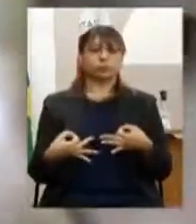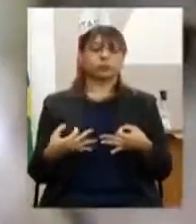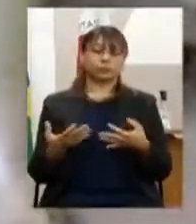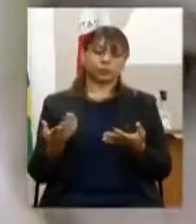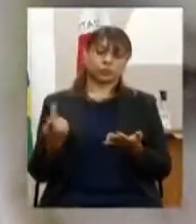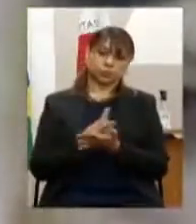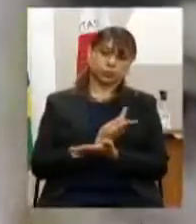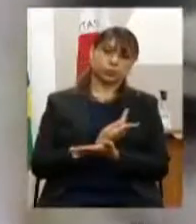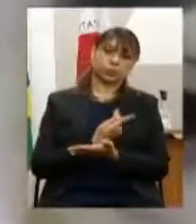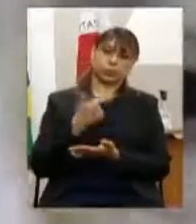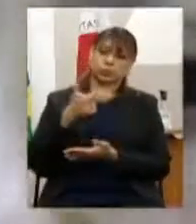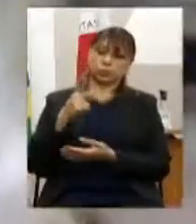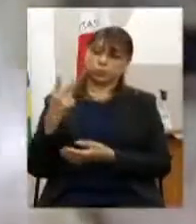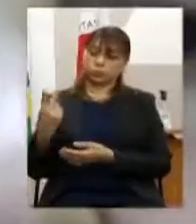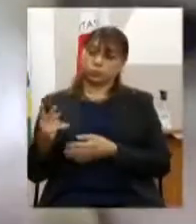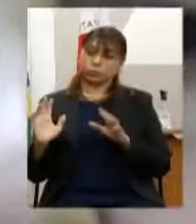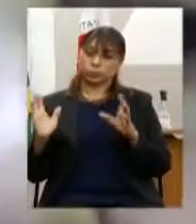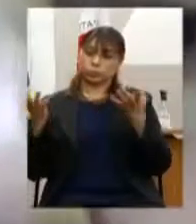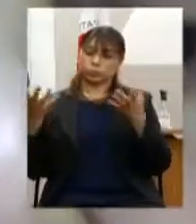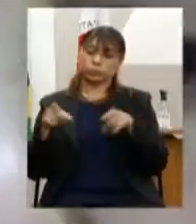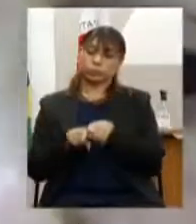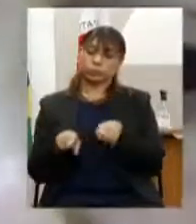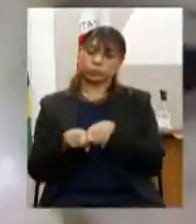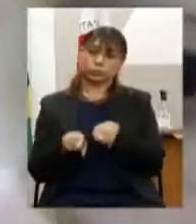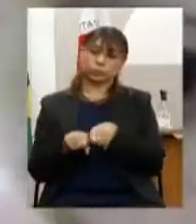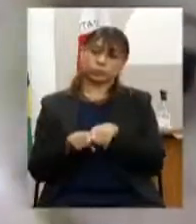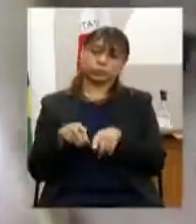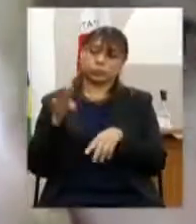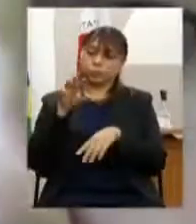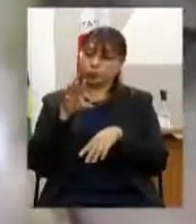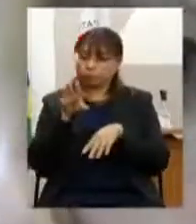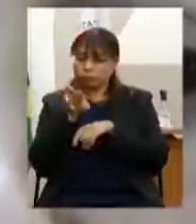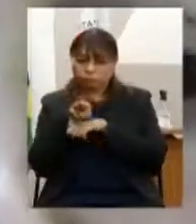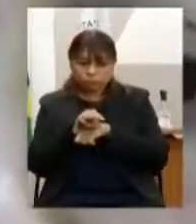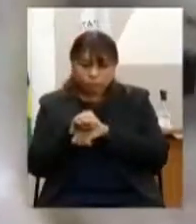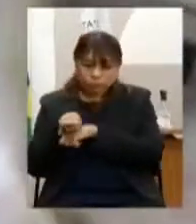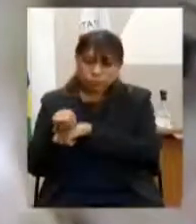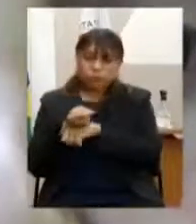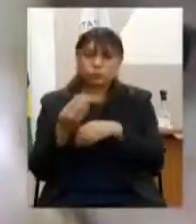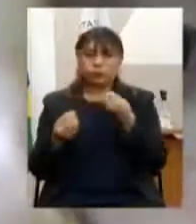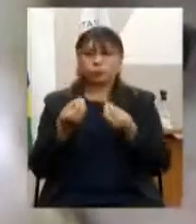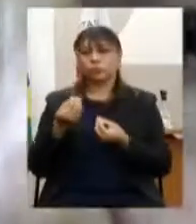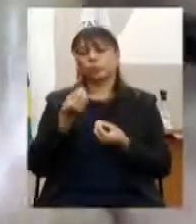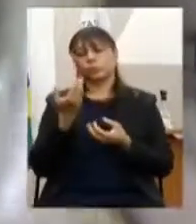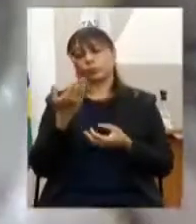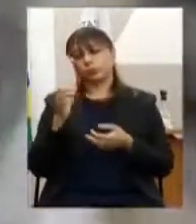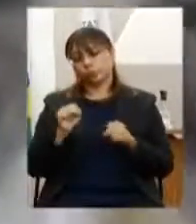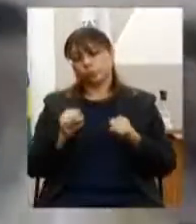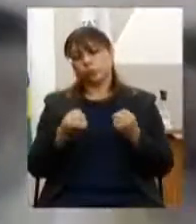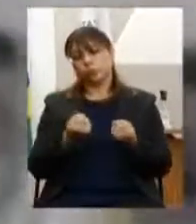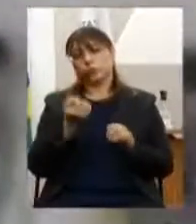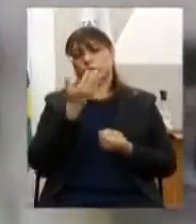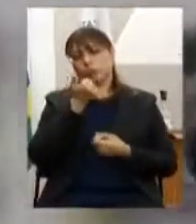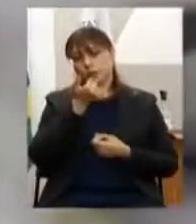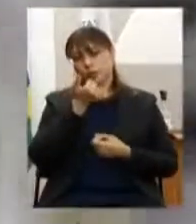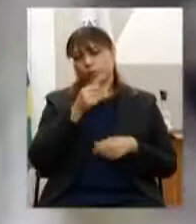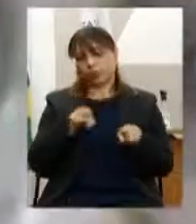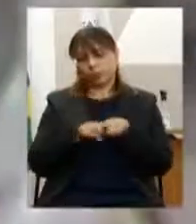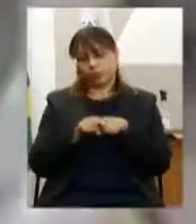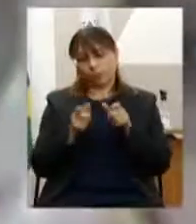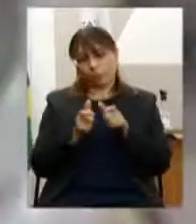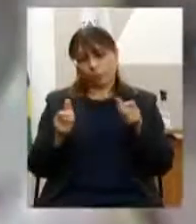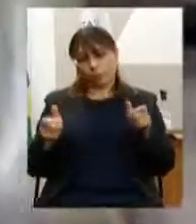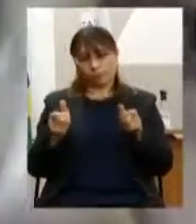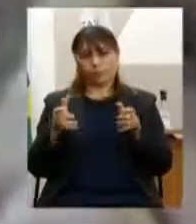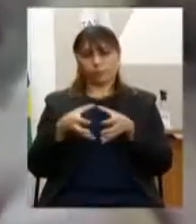dois eventos e o monitoramento das ações de segurança alimentar e ampliação da equipe. As